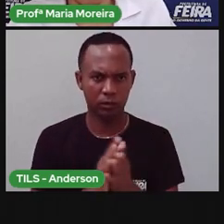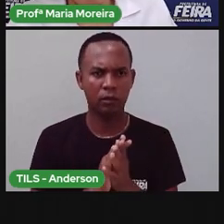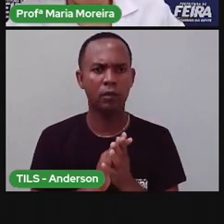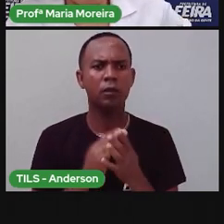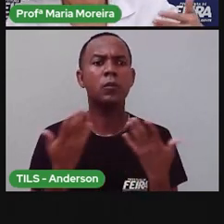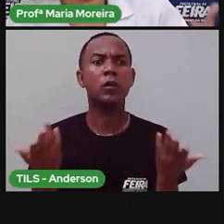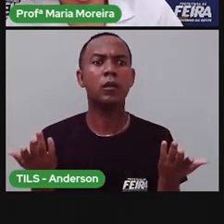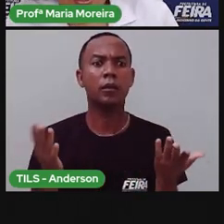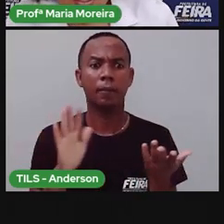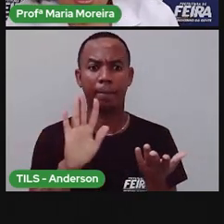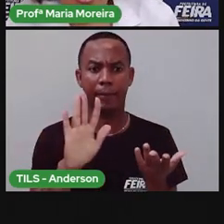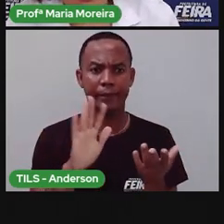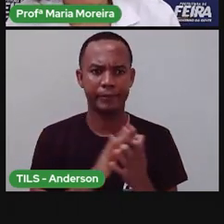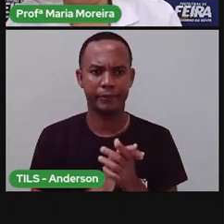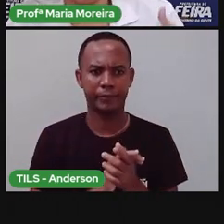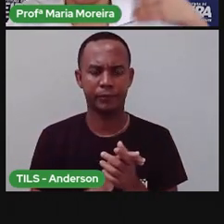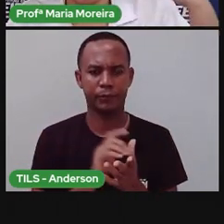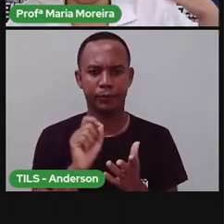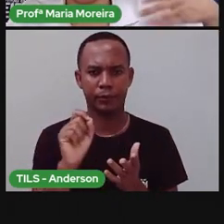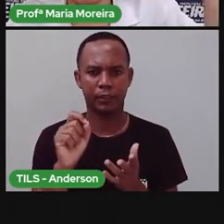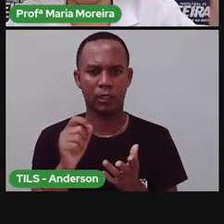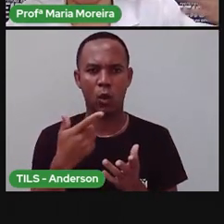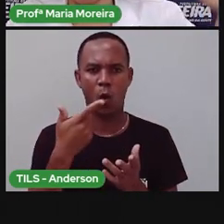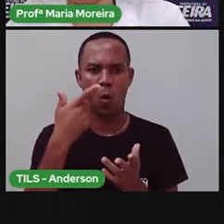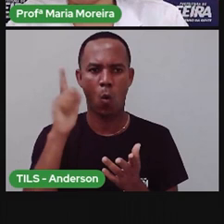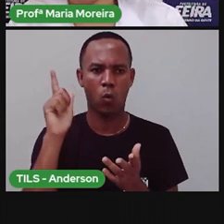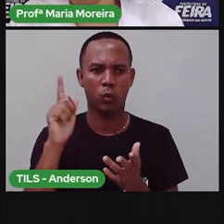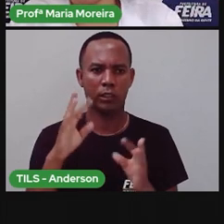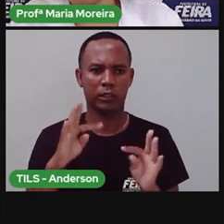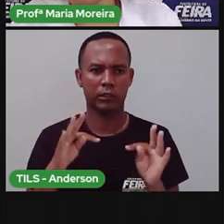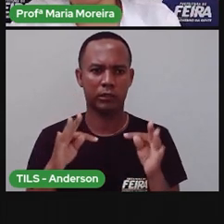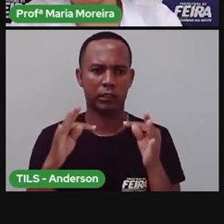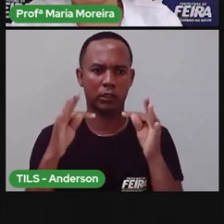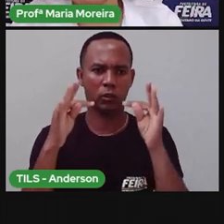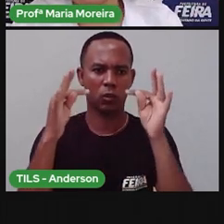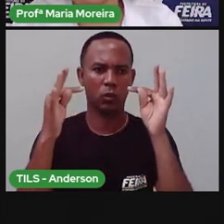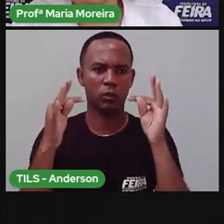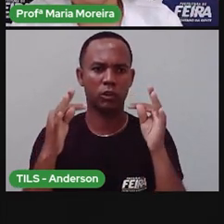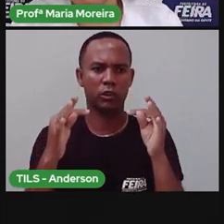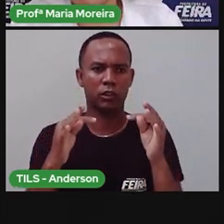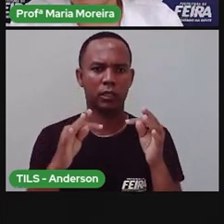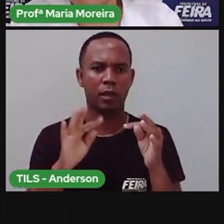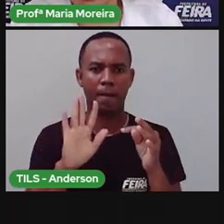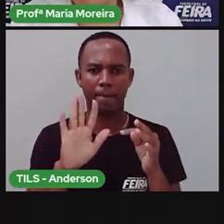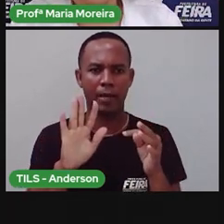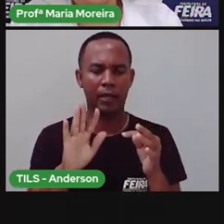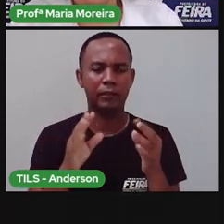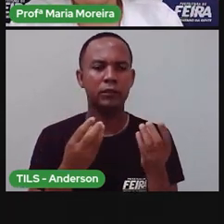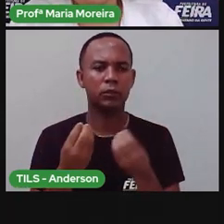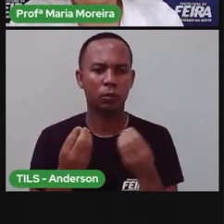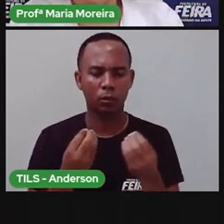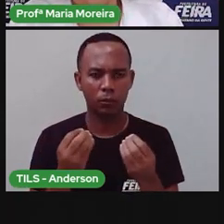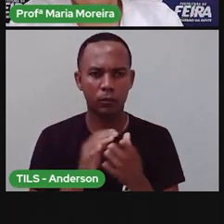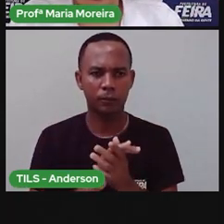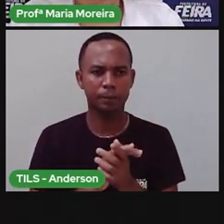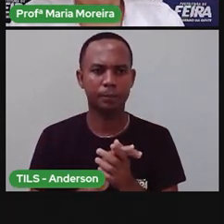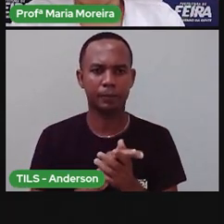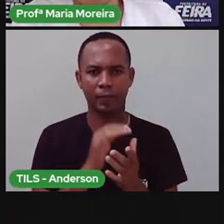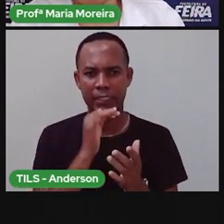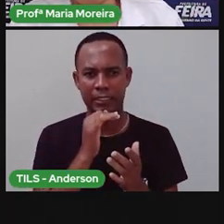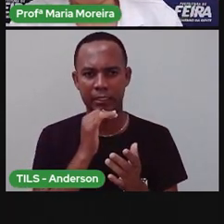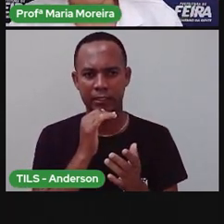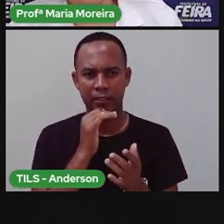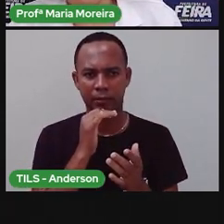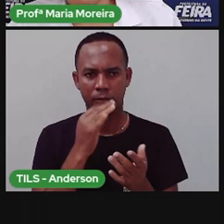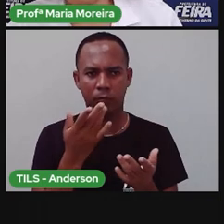Viveriam. Mas, existem outras tecnologias que hoje a gente não viveria sem. Certo? Por exemplo,